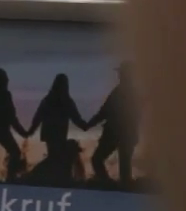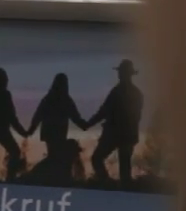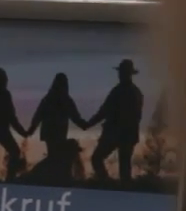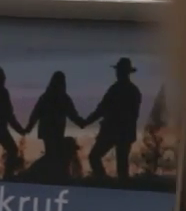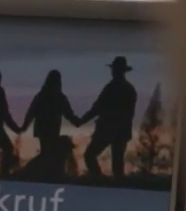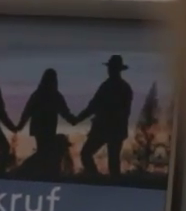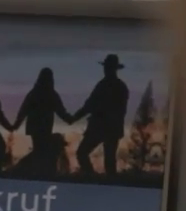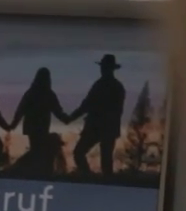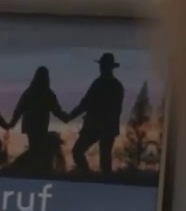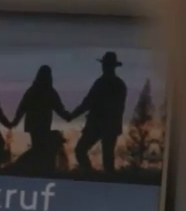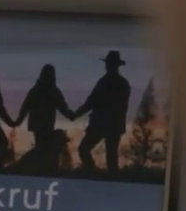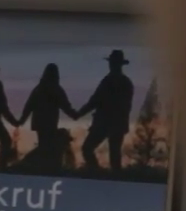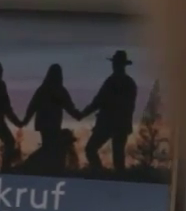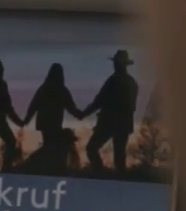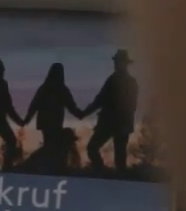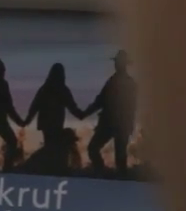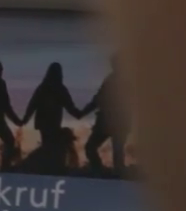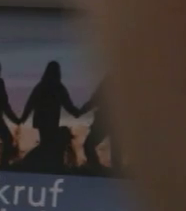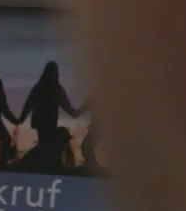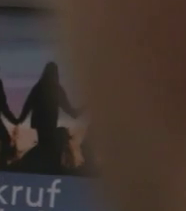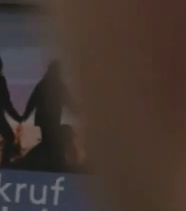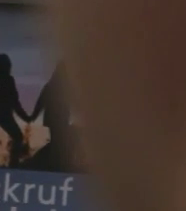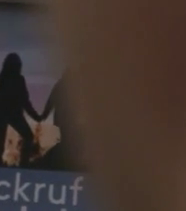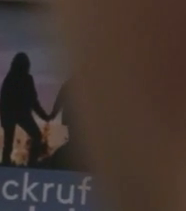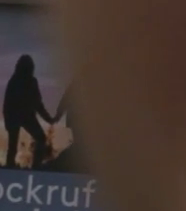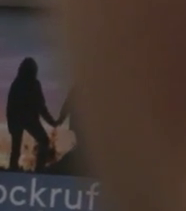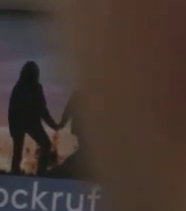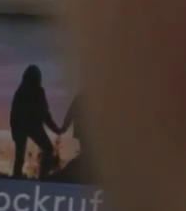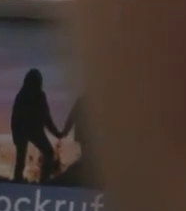Prateleiras com o livro Cactus de um Valentim Stag em destaque.